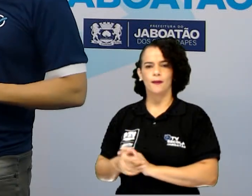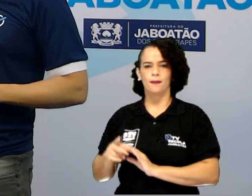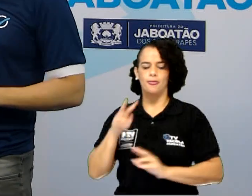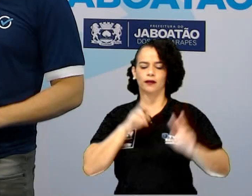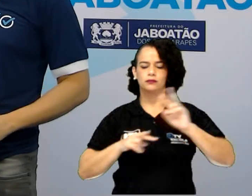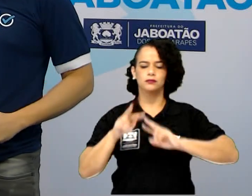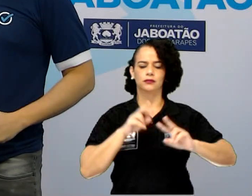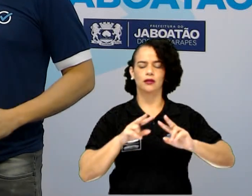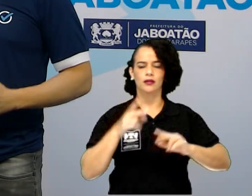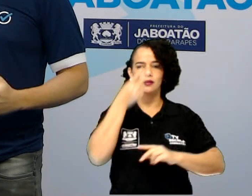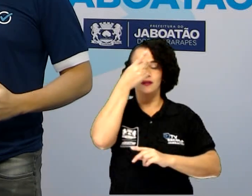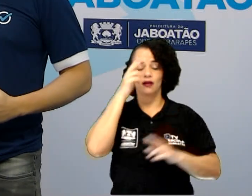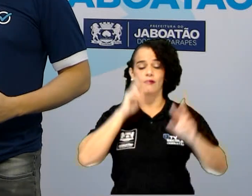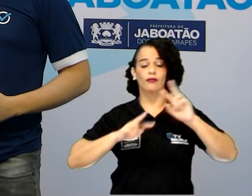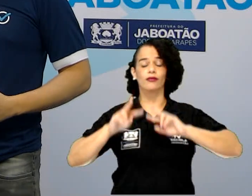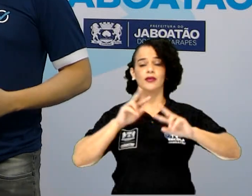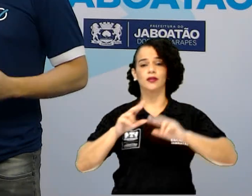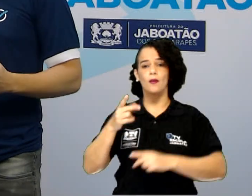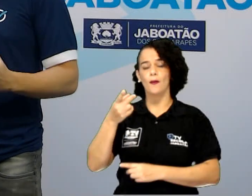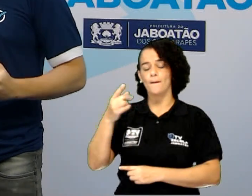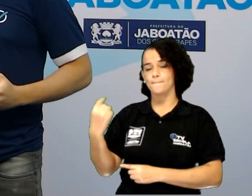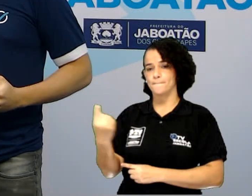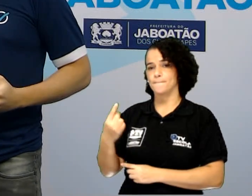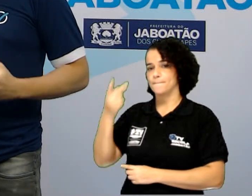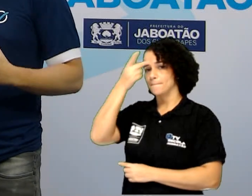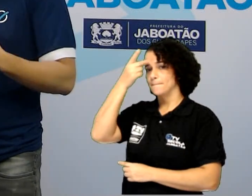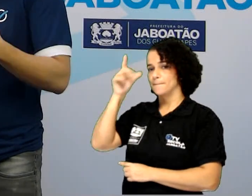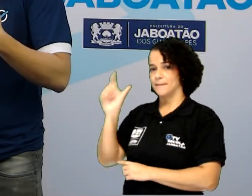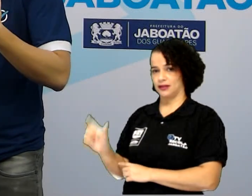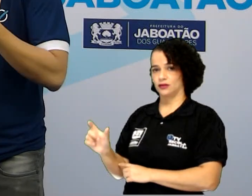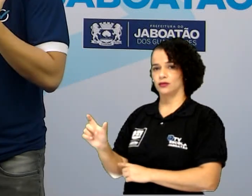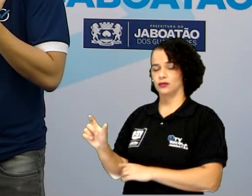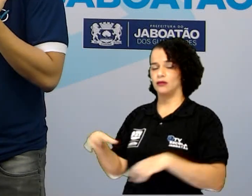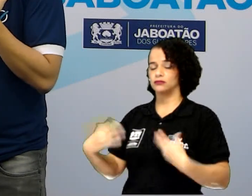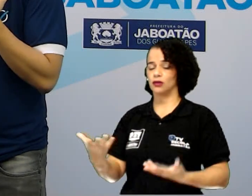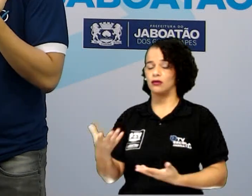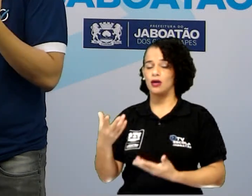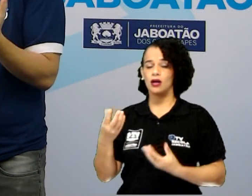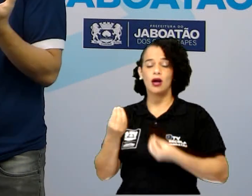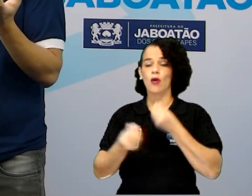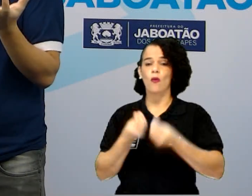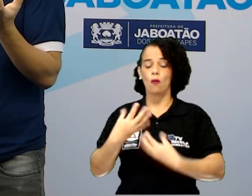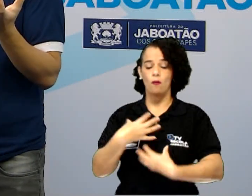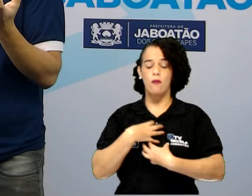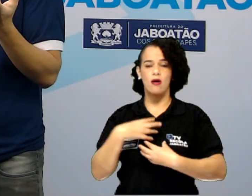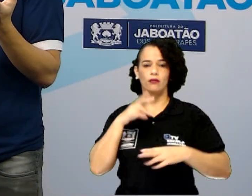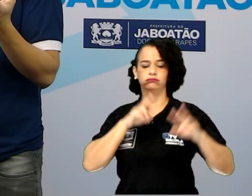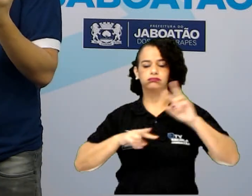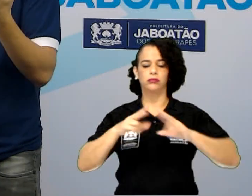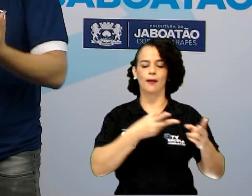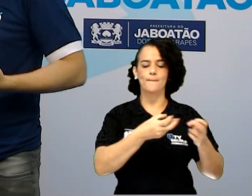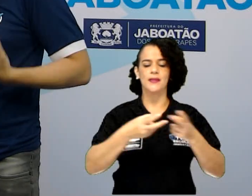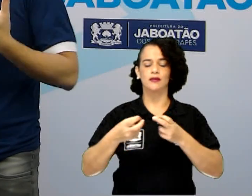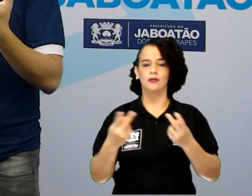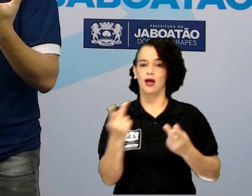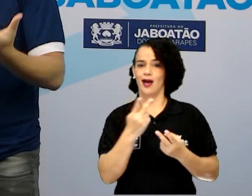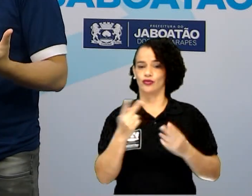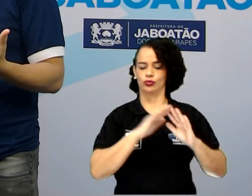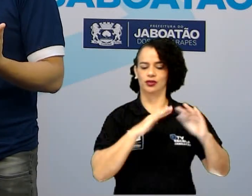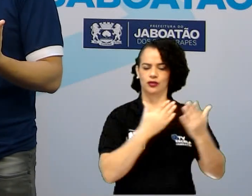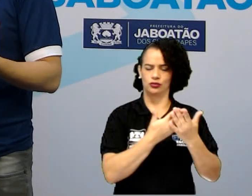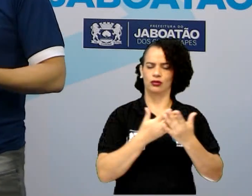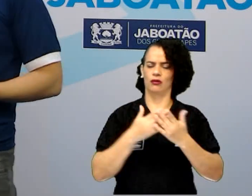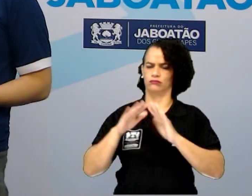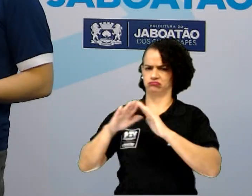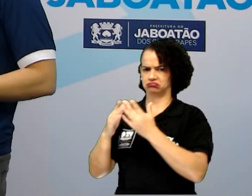visão pessoal. O que isso quer dizer? Se a visão é pessoal, é a forma dele ver as duas escolas. Então, tem sim uma carga de